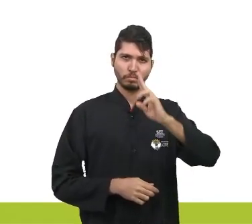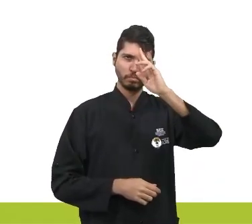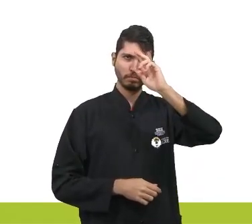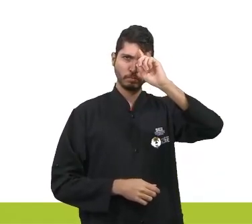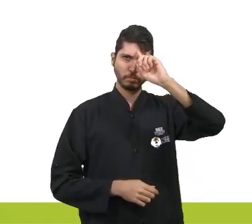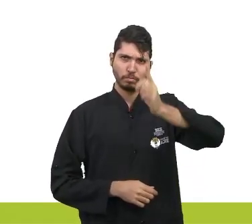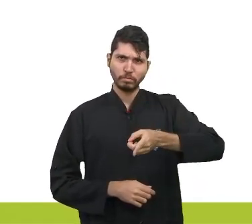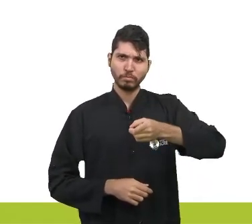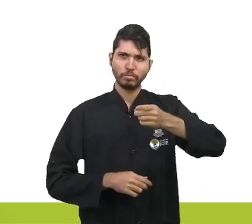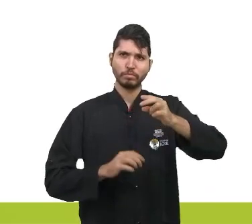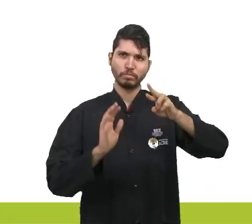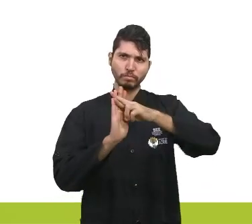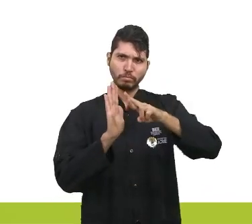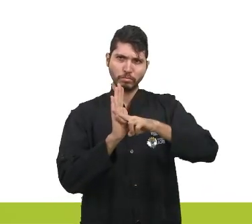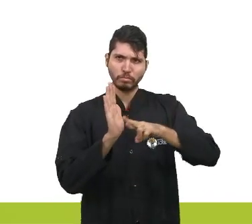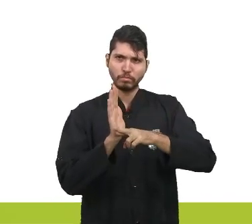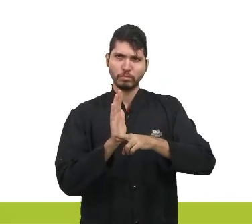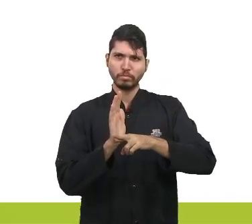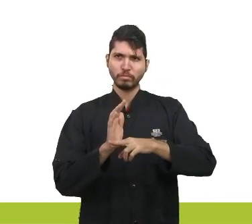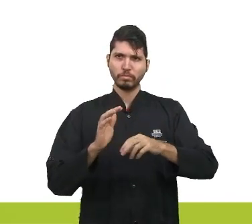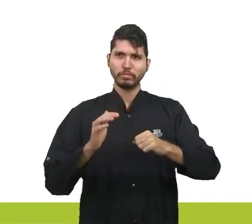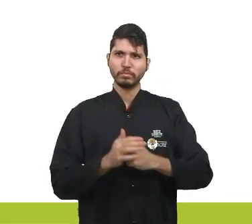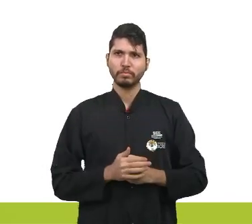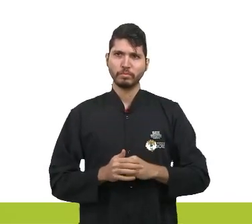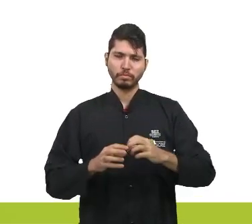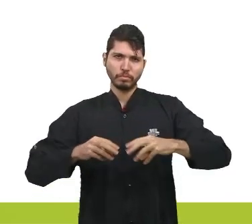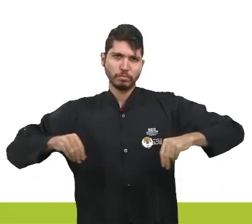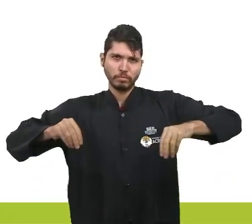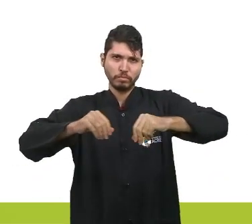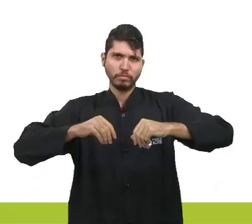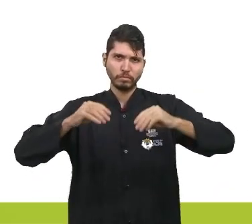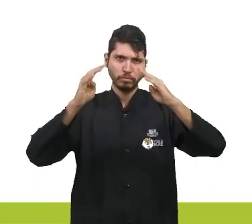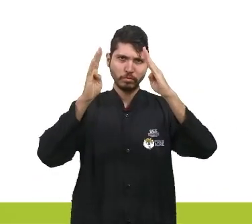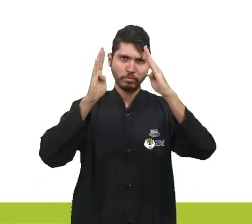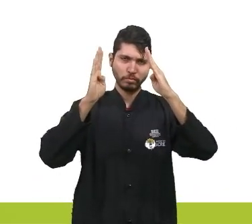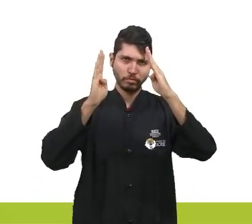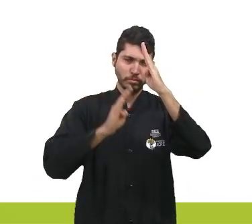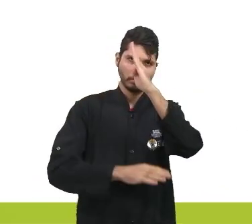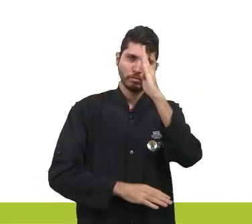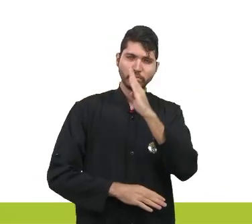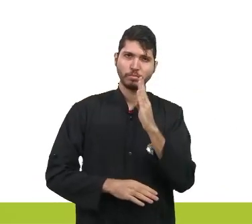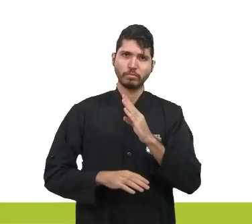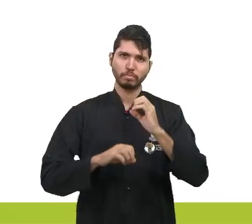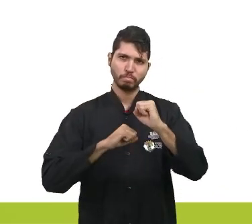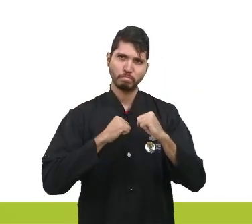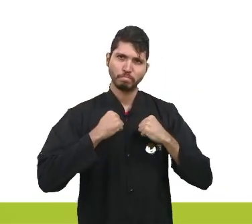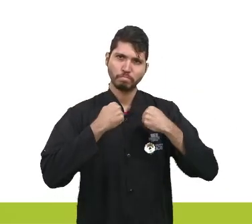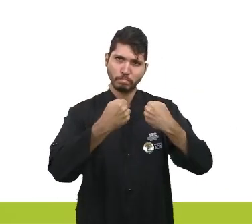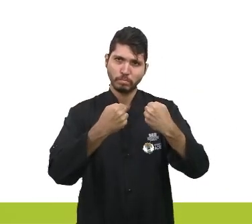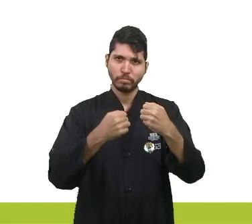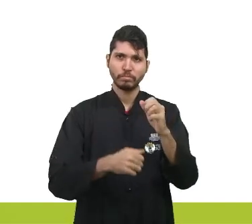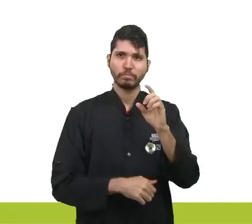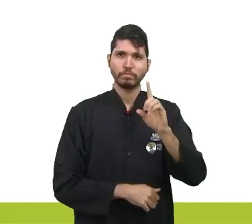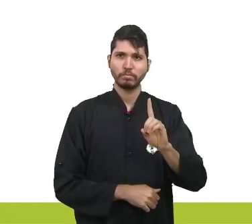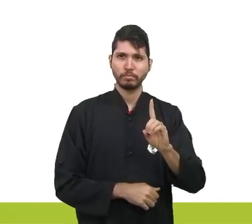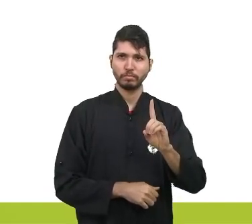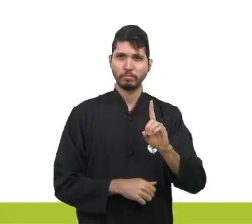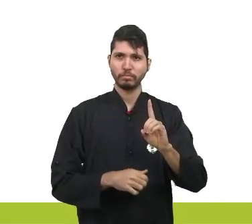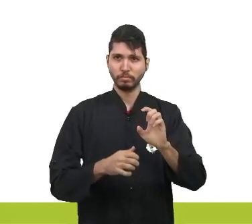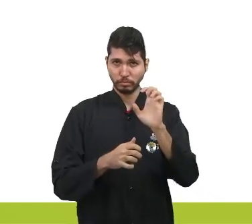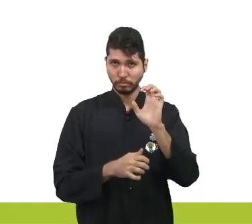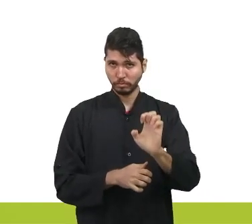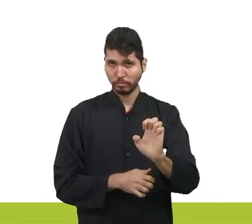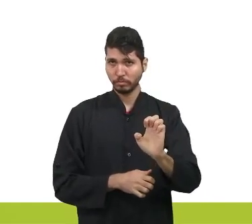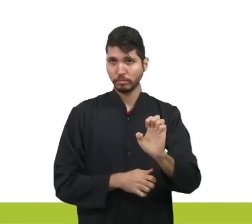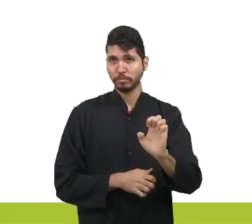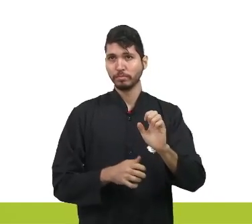terras brasileiras com punhos de ferro. E letra E. Os engenhos constituíam um sistema econômico e político,